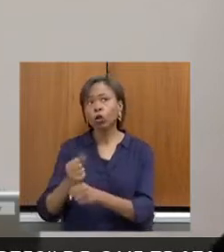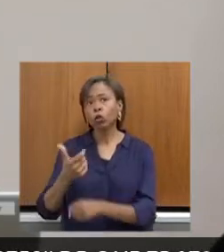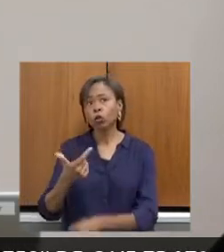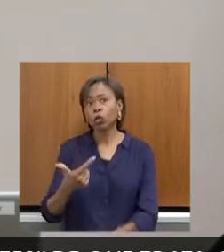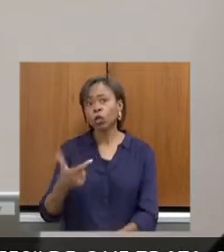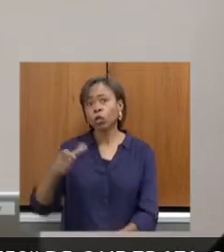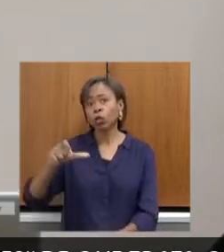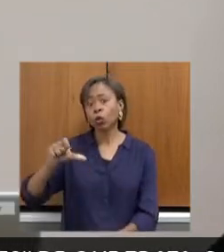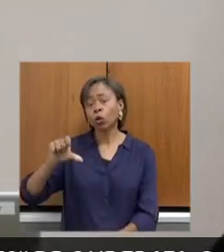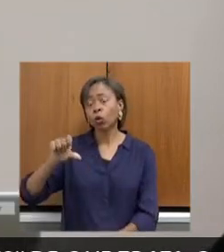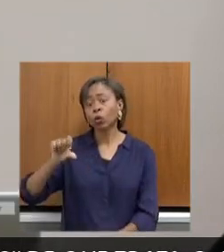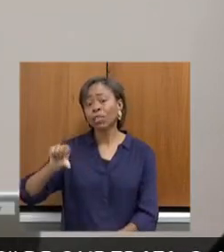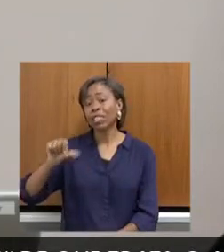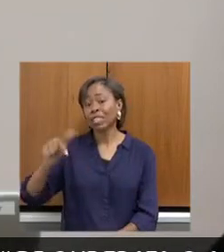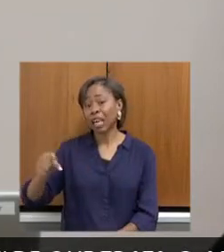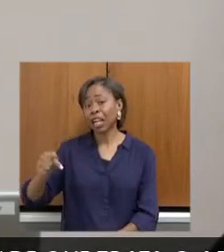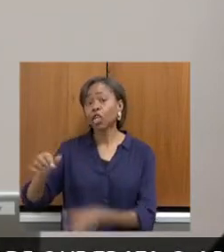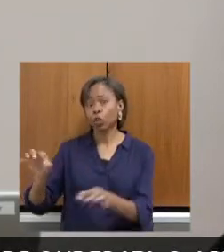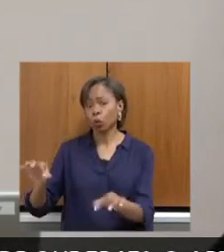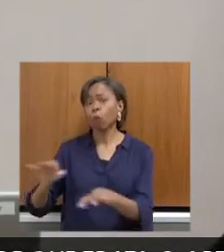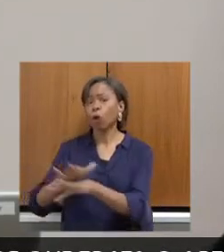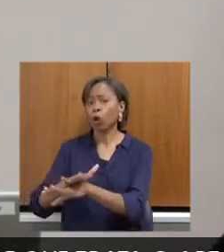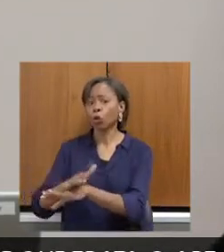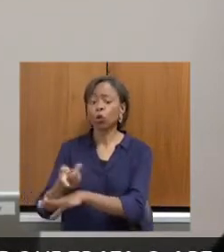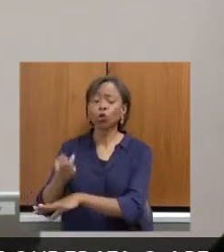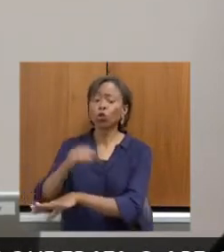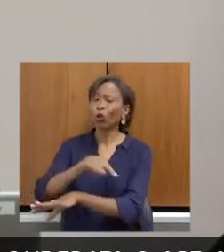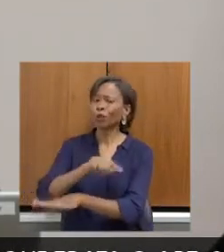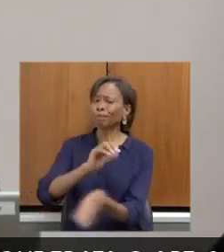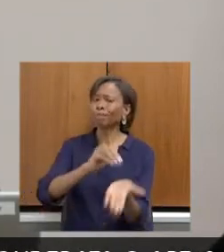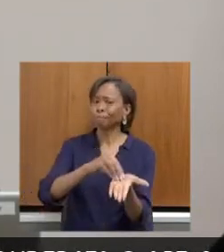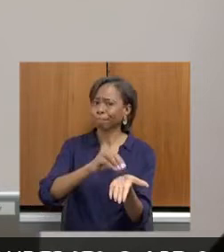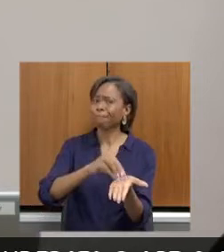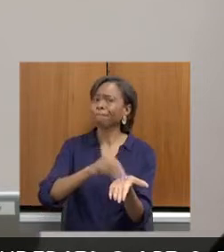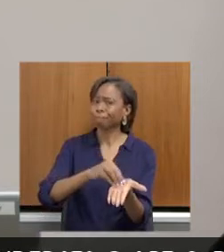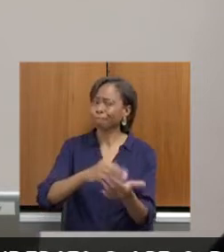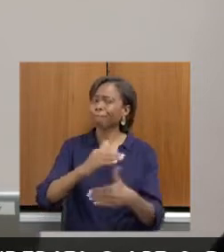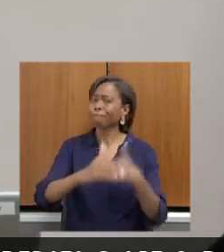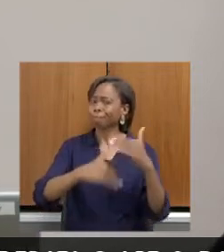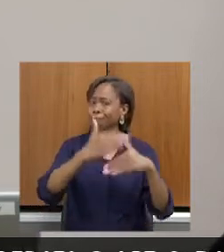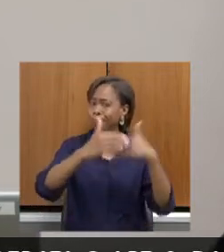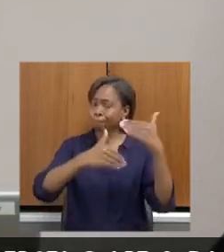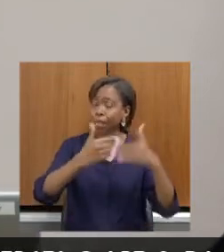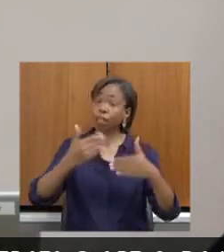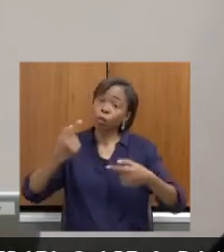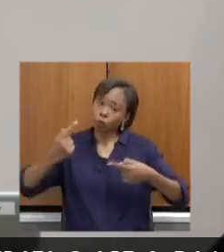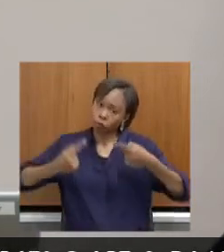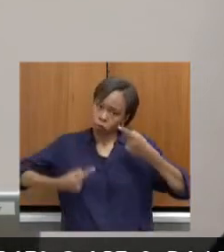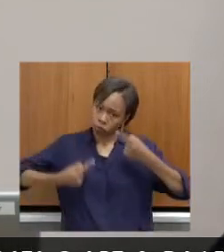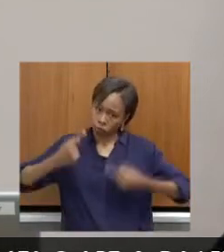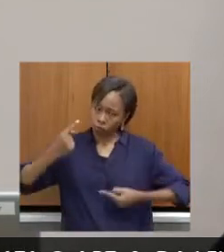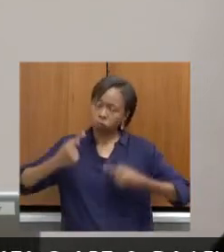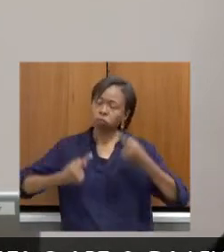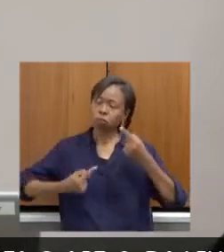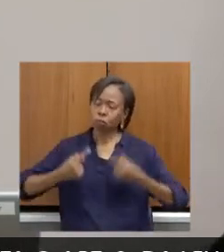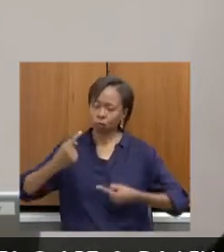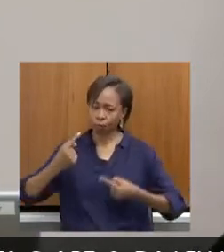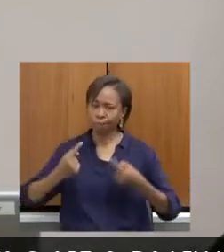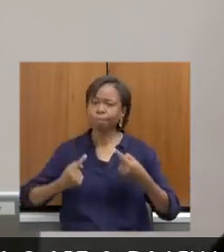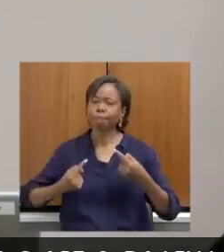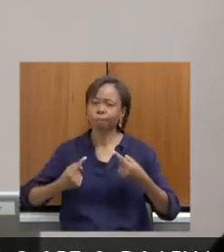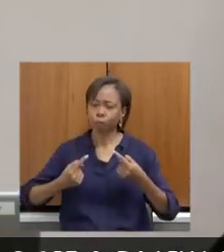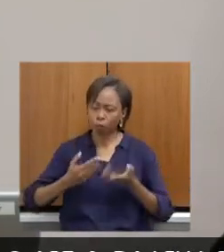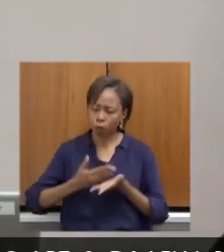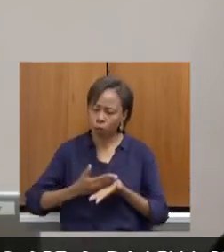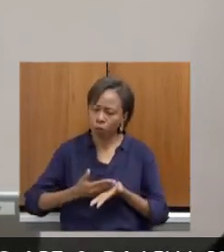municípios. Quer dizer, muita coisa ainda para crescer. É um debate que se inicia. E nós temos muito para